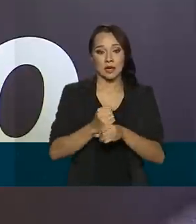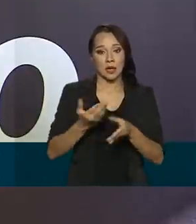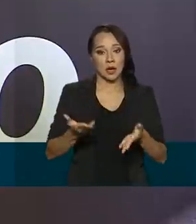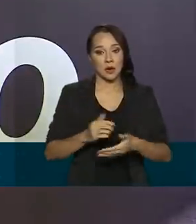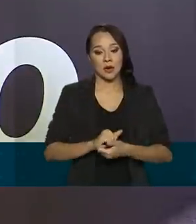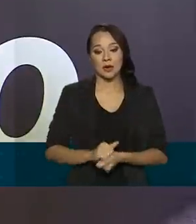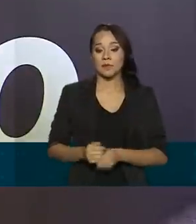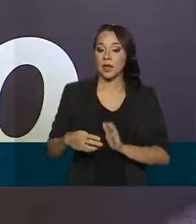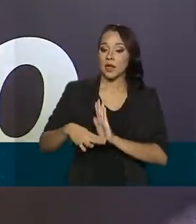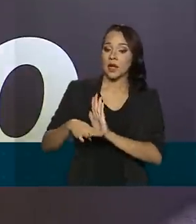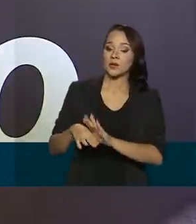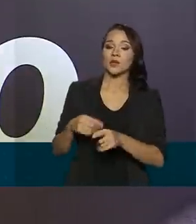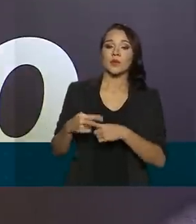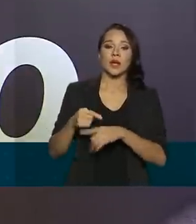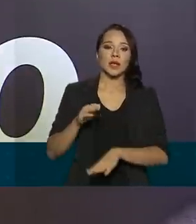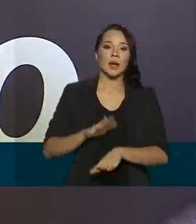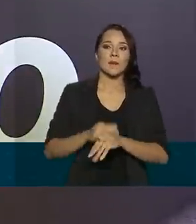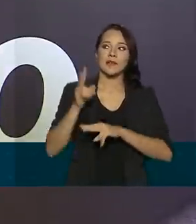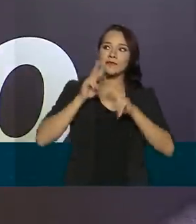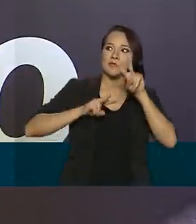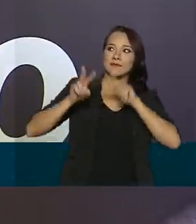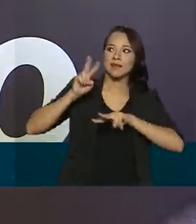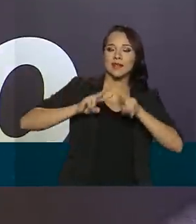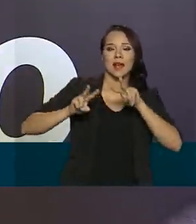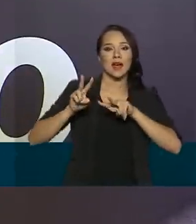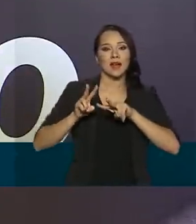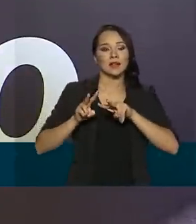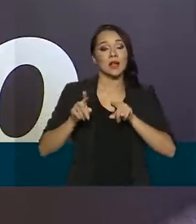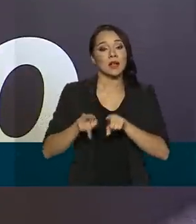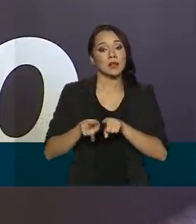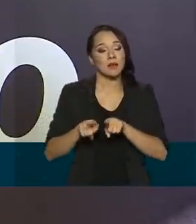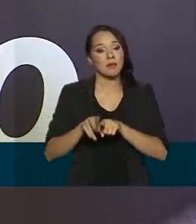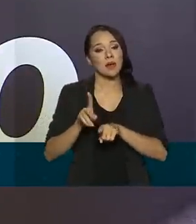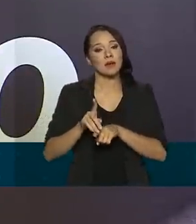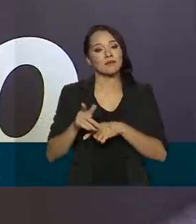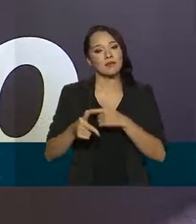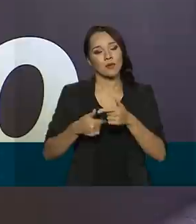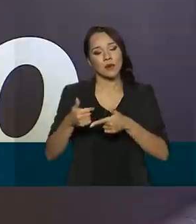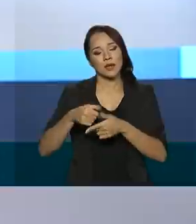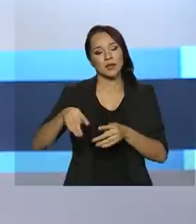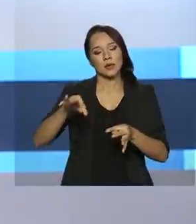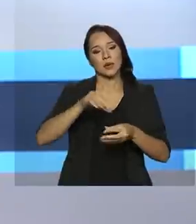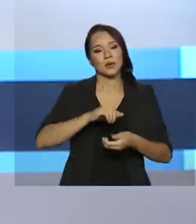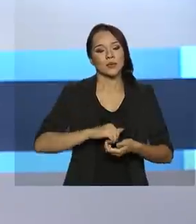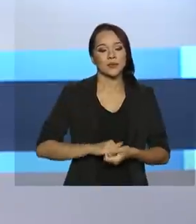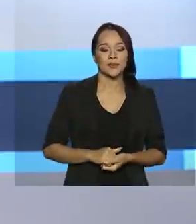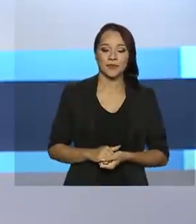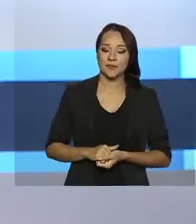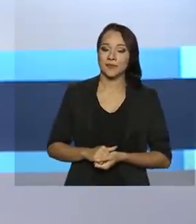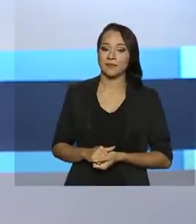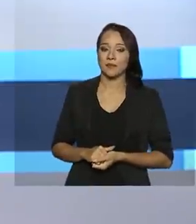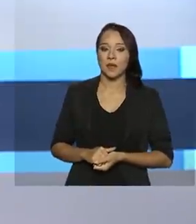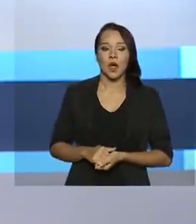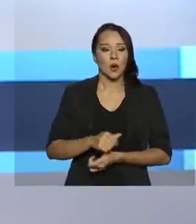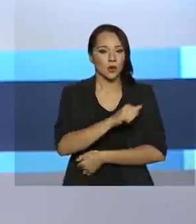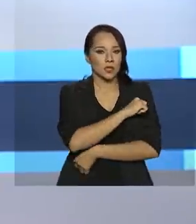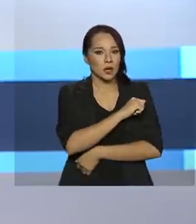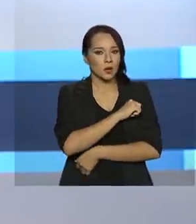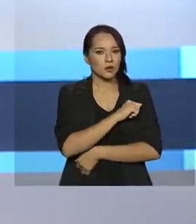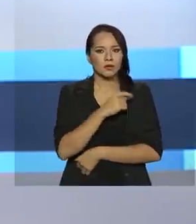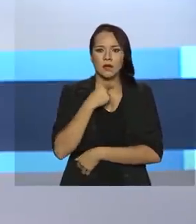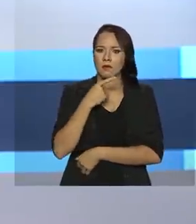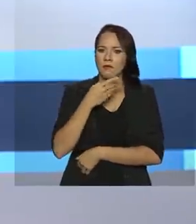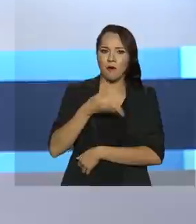e ajuda porque dá mais visibilidade e funciona para o Brasil inteiro. Os estudantes que não